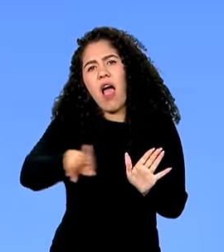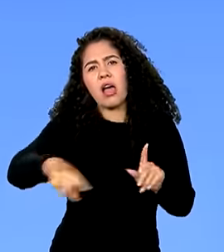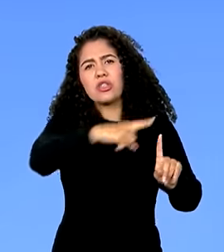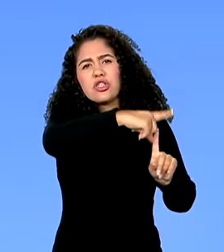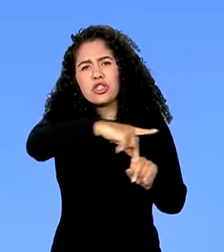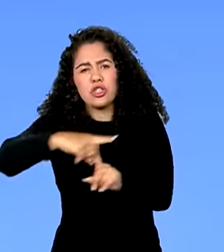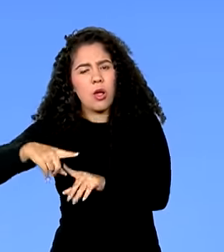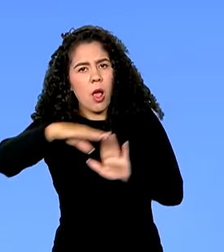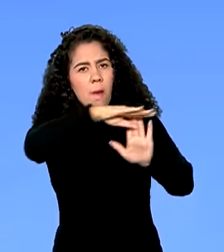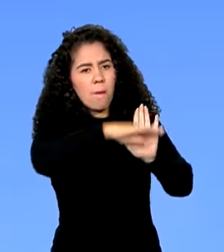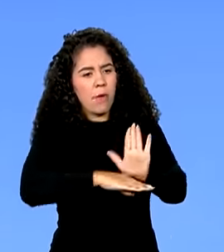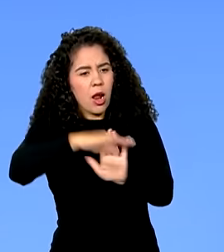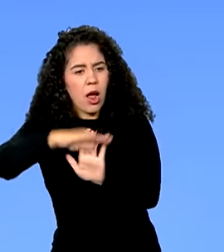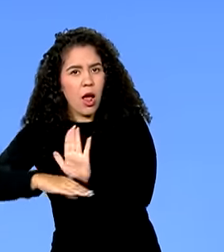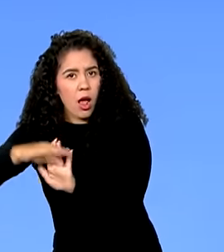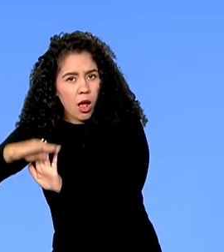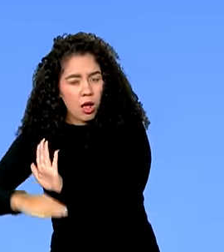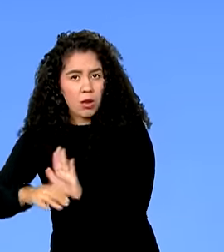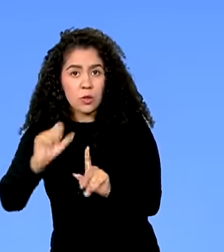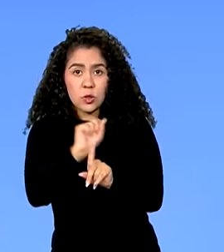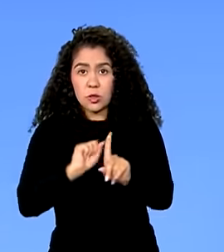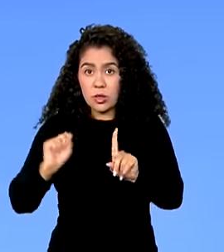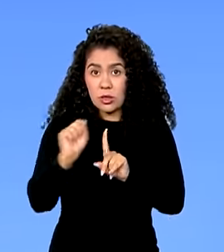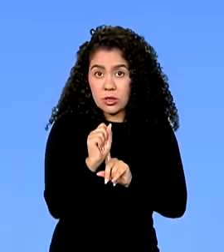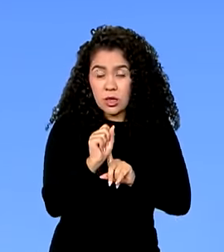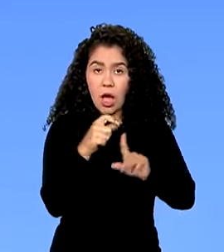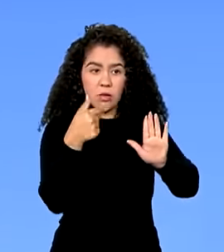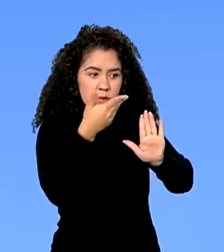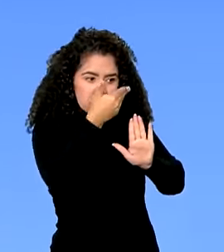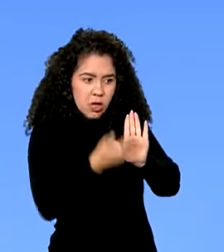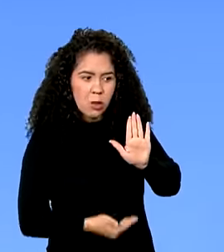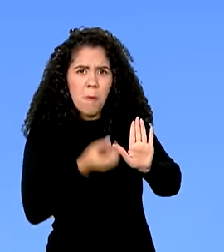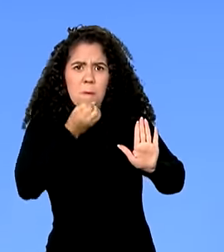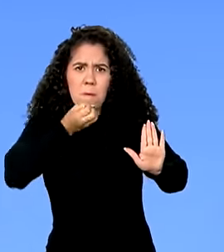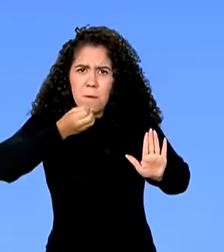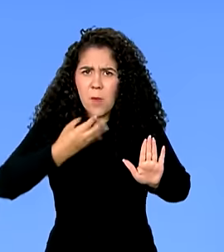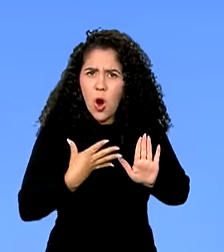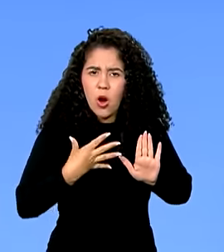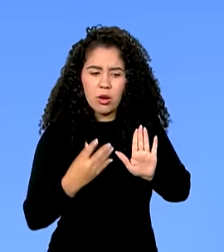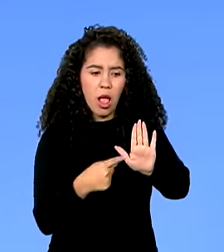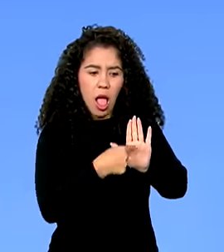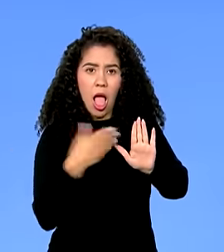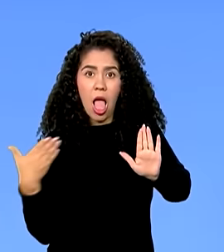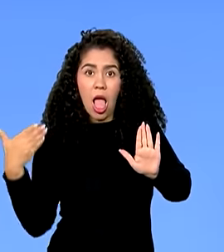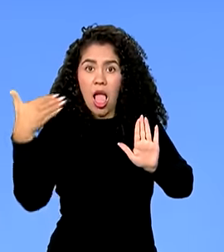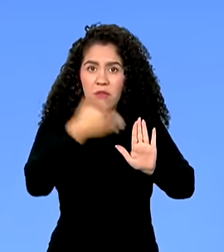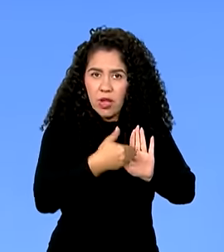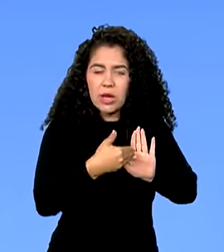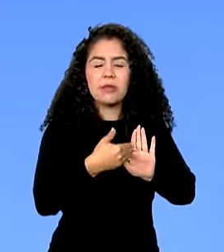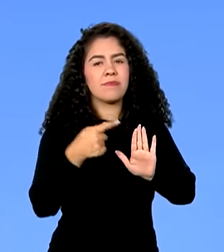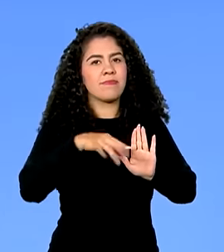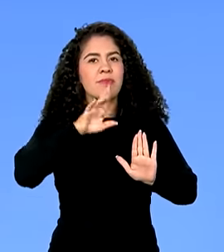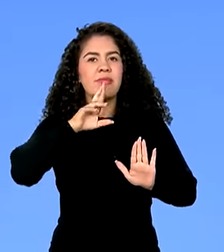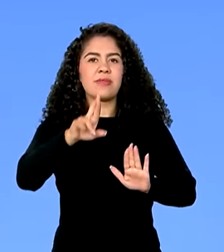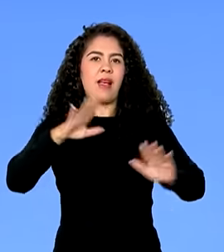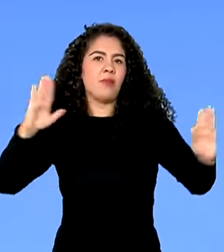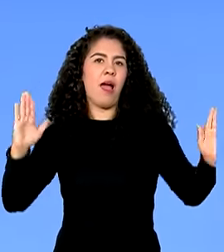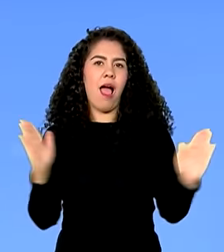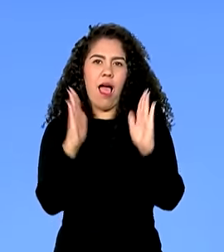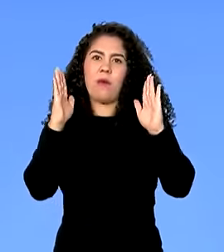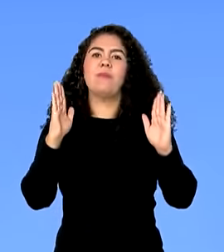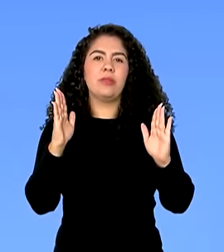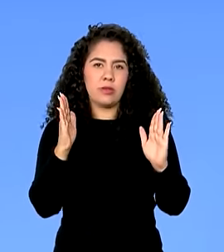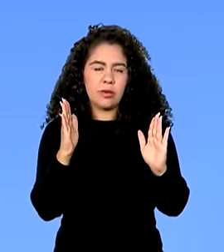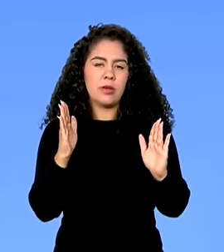Nós temos a experiência de que quando há uma política pública bem feita, bem implementada, o resultado é rápido. Então a gente até espera, não